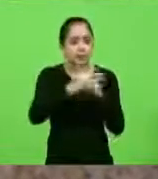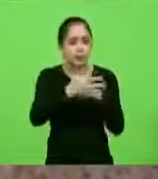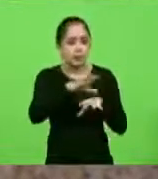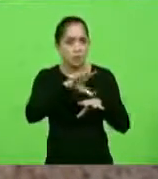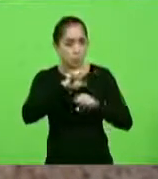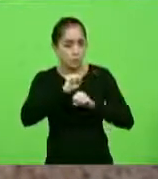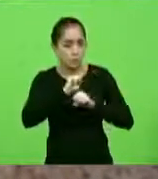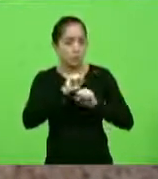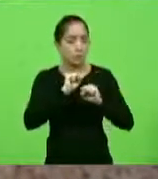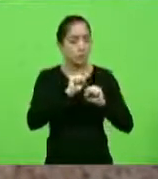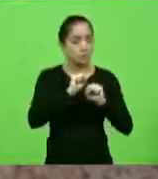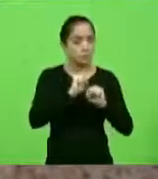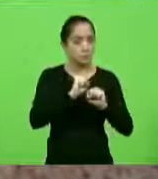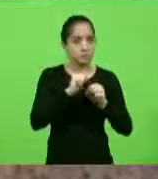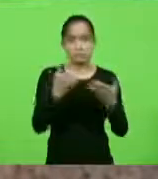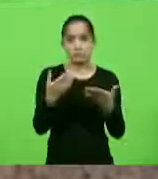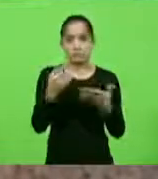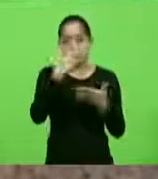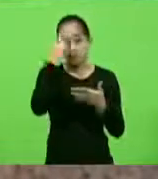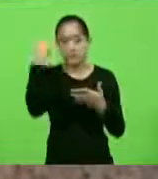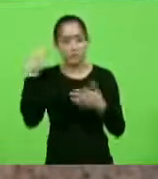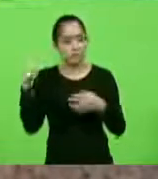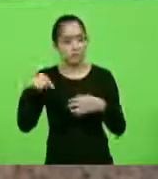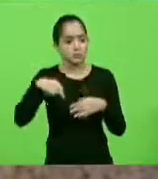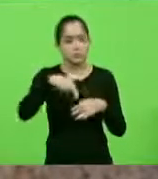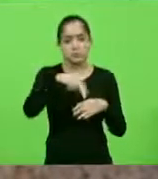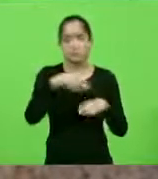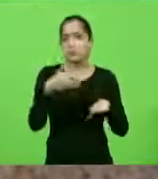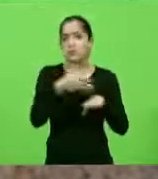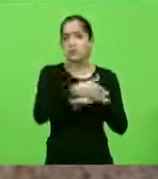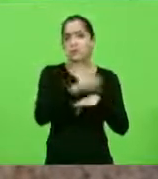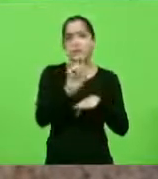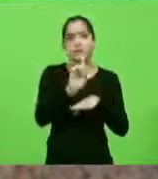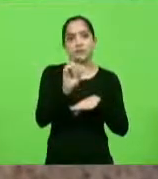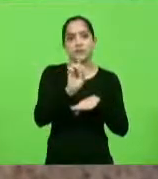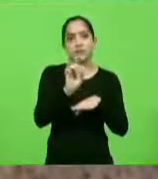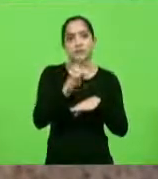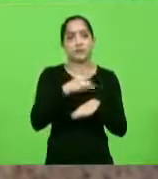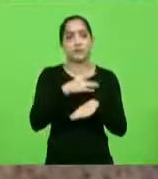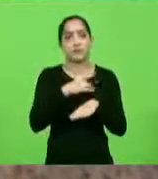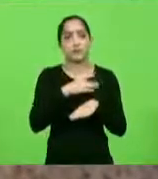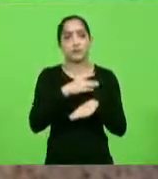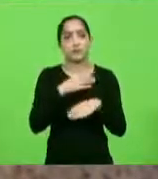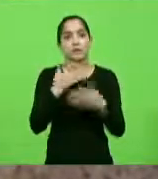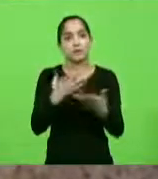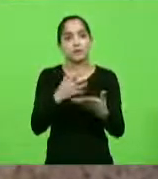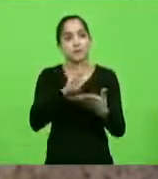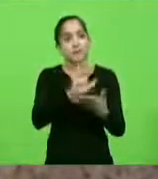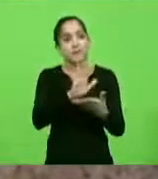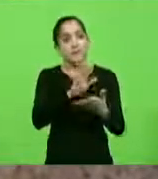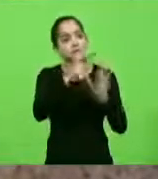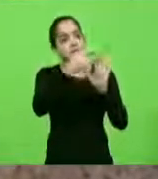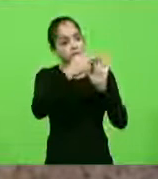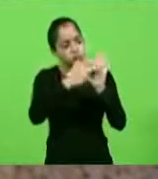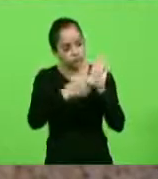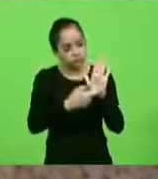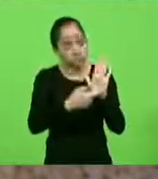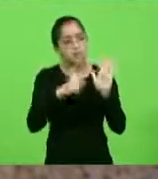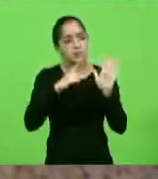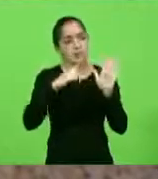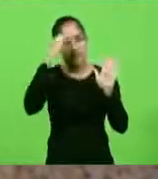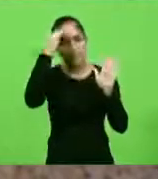do coronavírus, as pessoas vão ter mais medo de frequentar os restaurantes e por isso eles tomam sempre todas as medidas